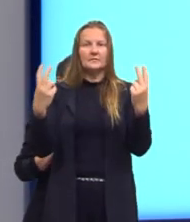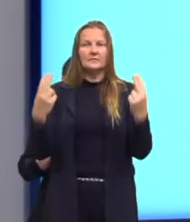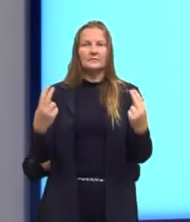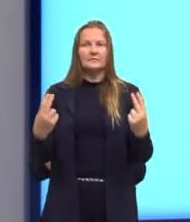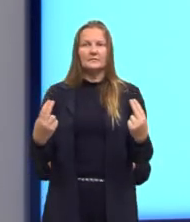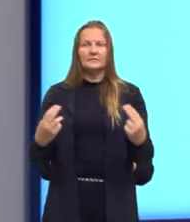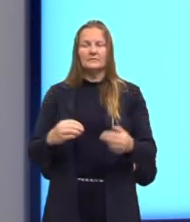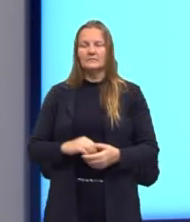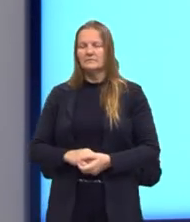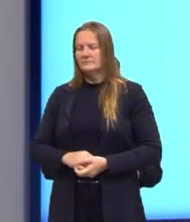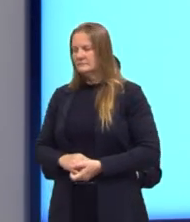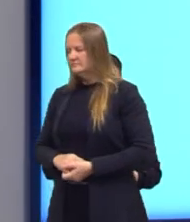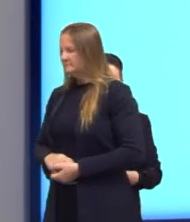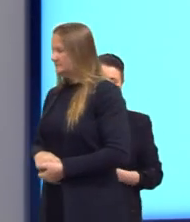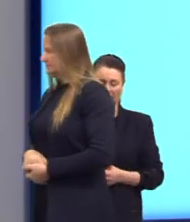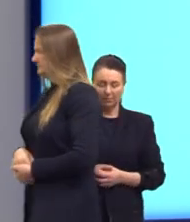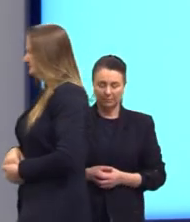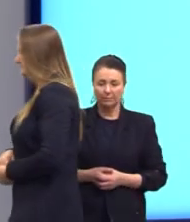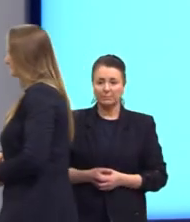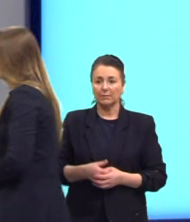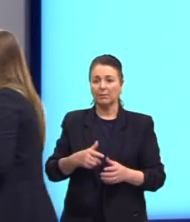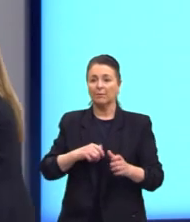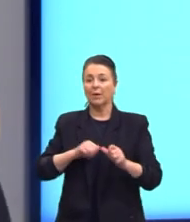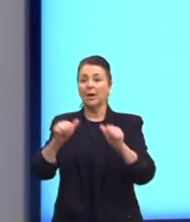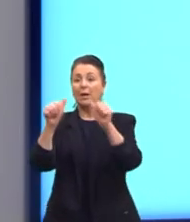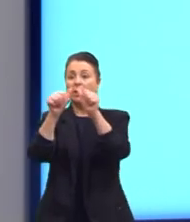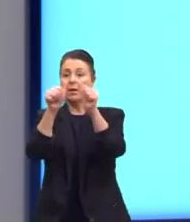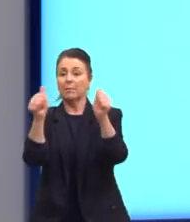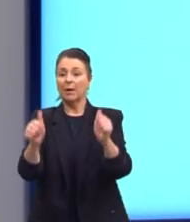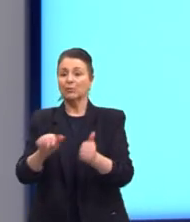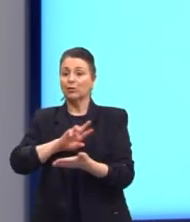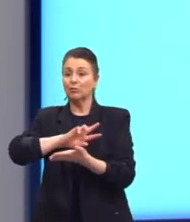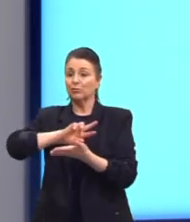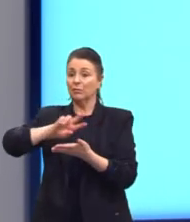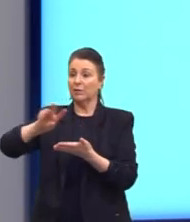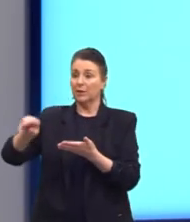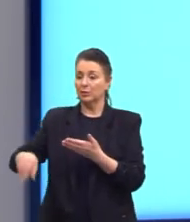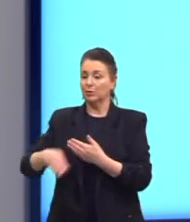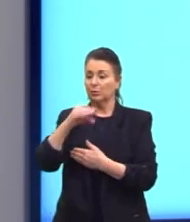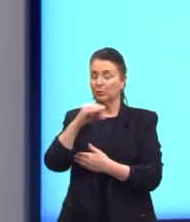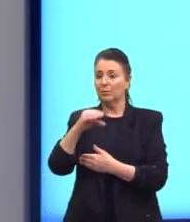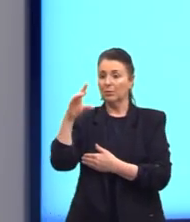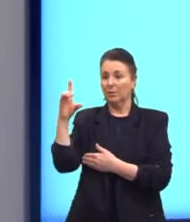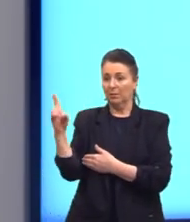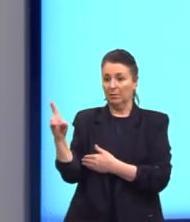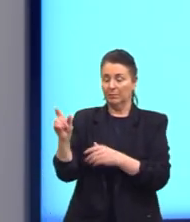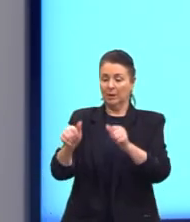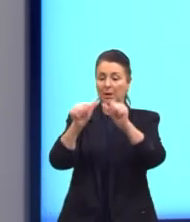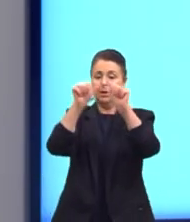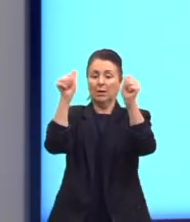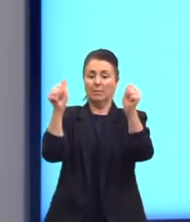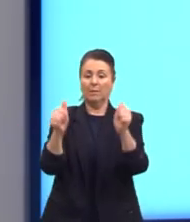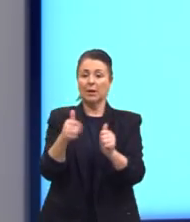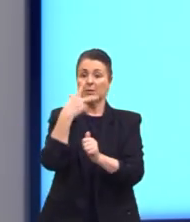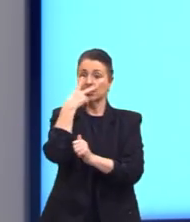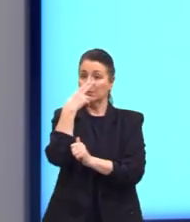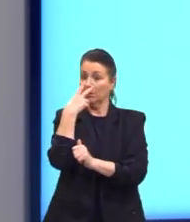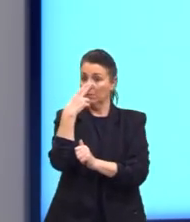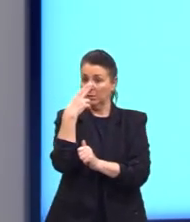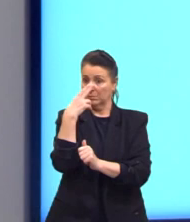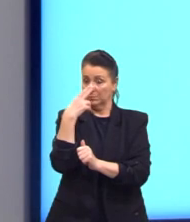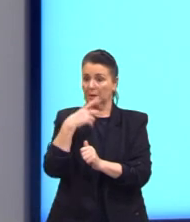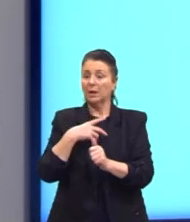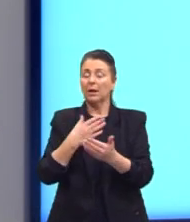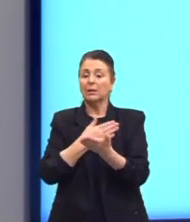domínio possuírem imagens distintas no contradomínio. Então, imagens iguais, elas são geradas somente por